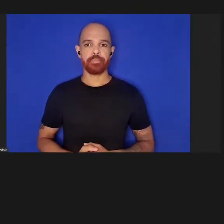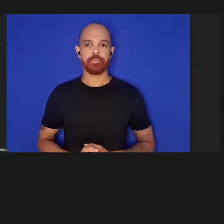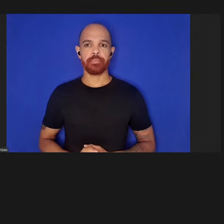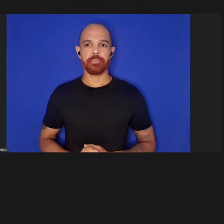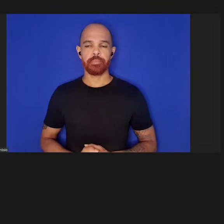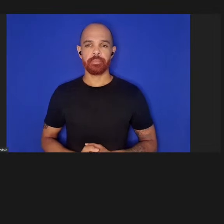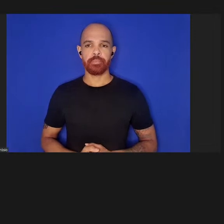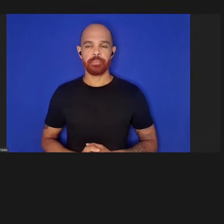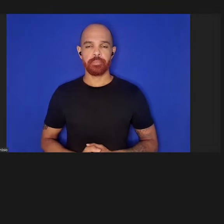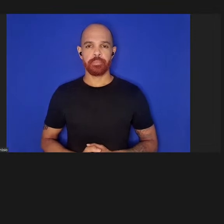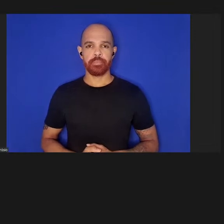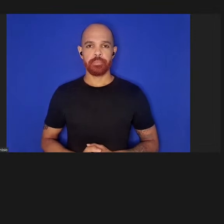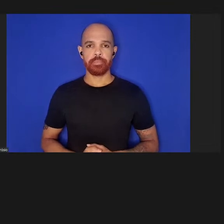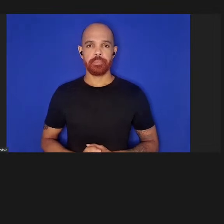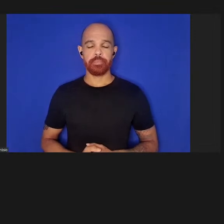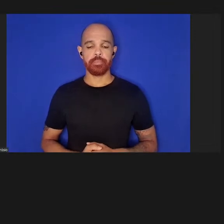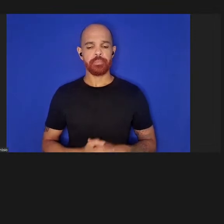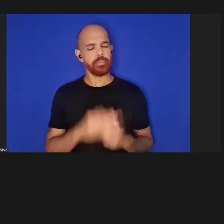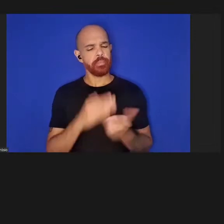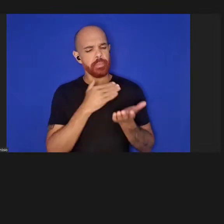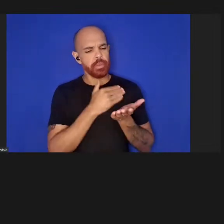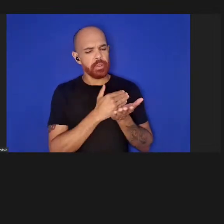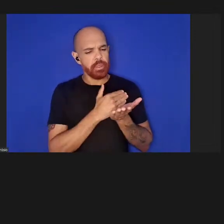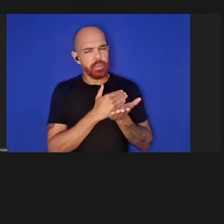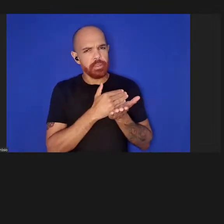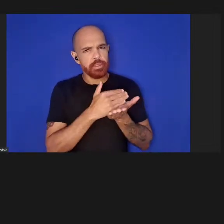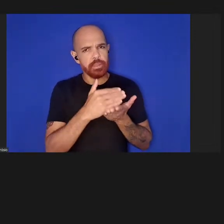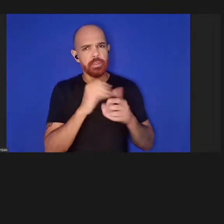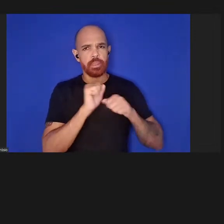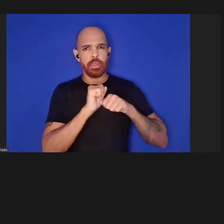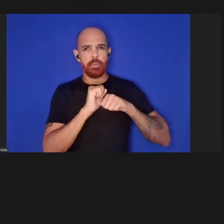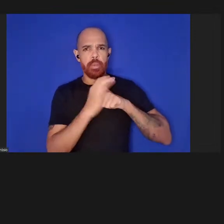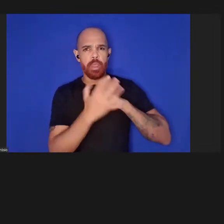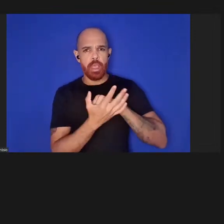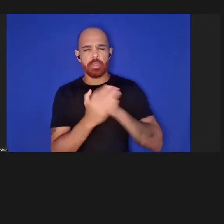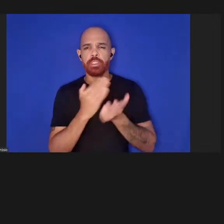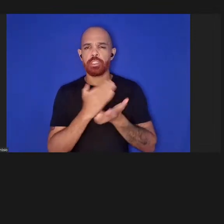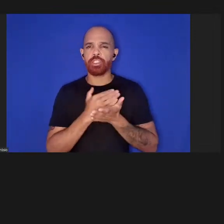Assim que a pandemia começou, no início de 2020,